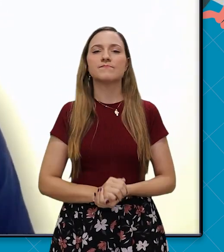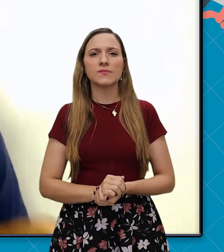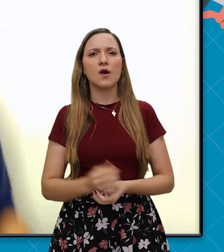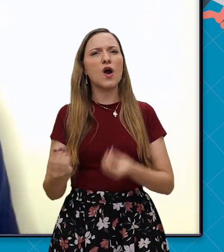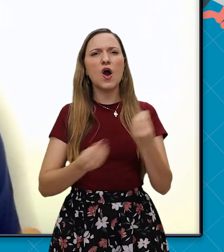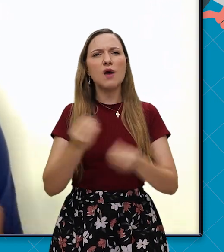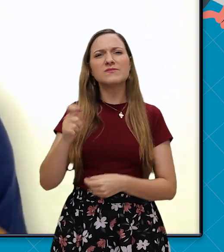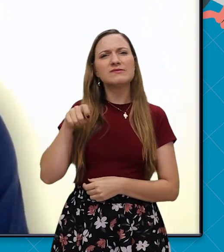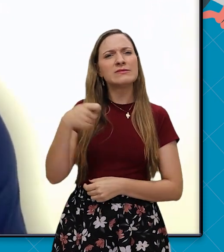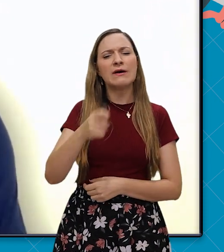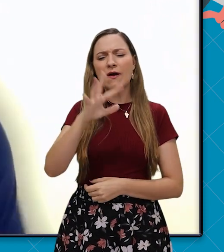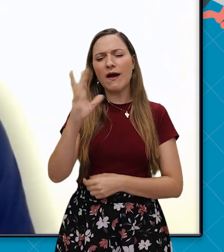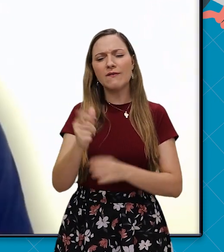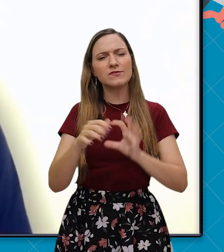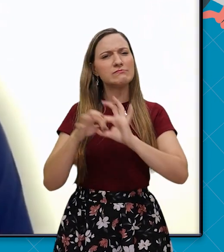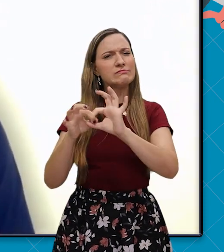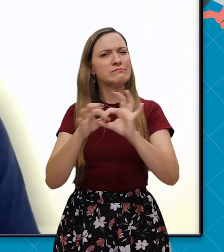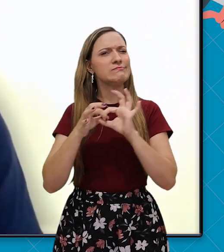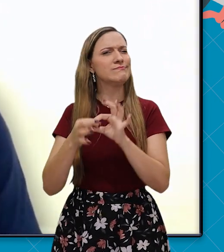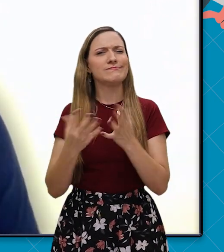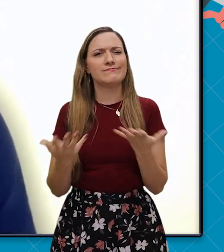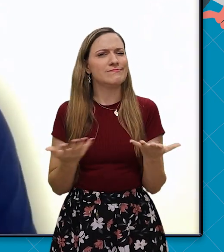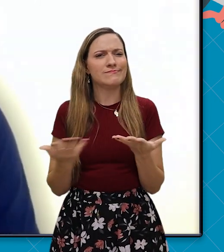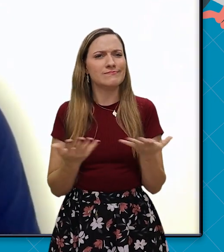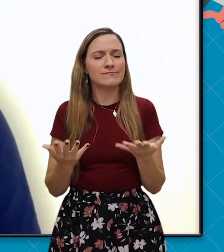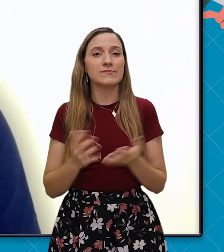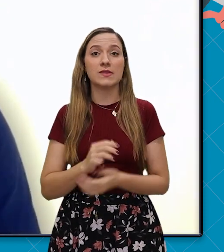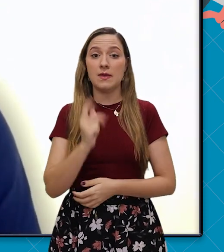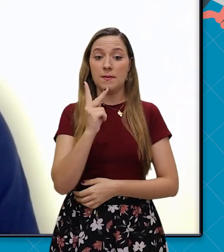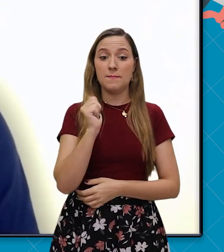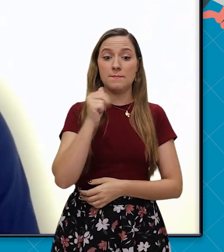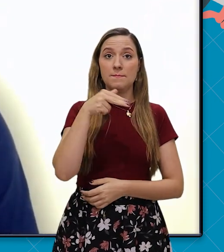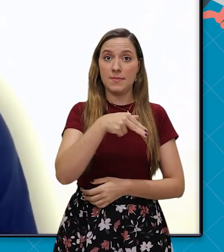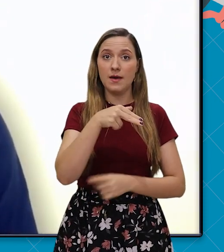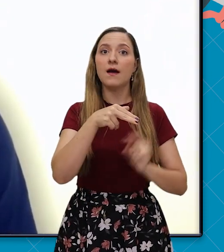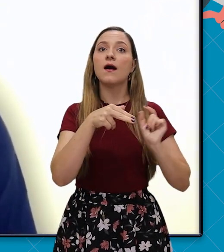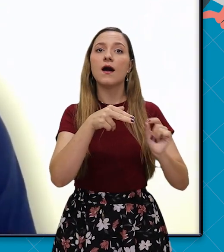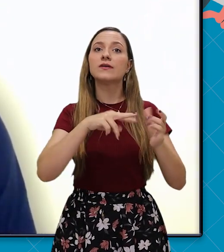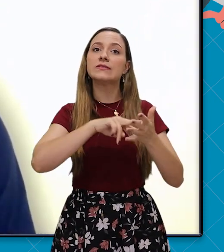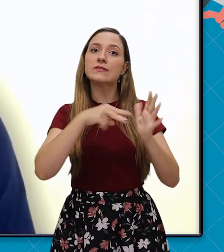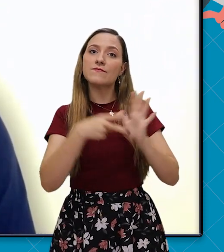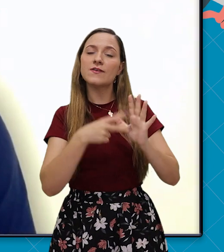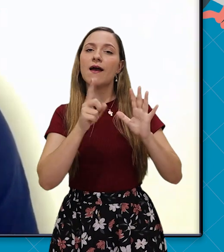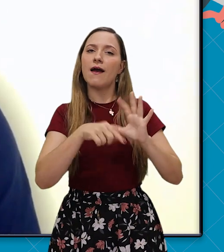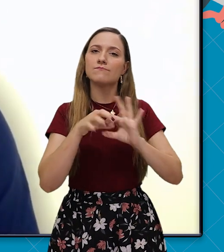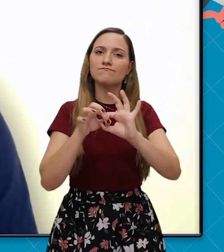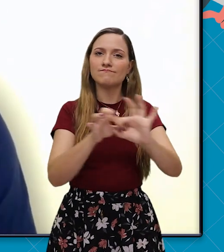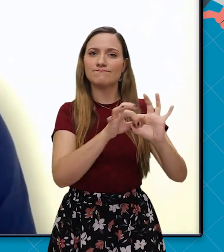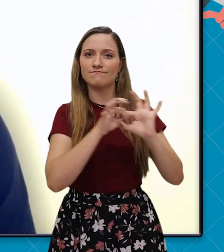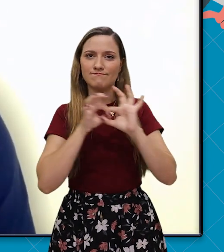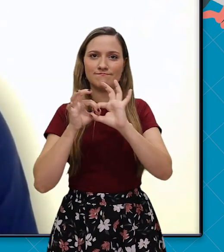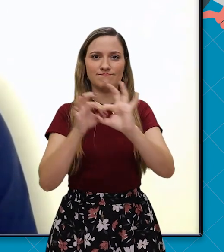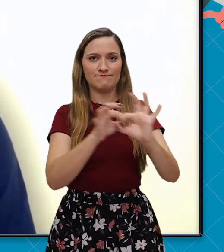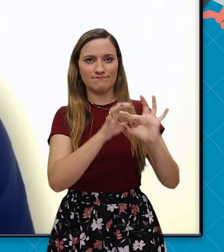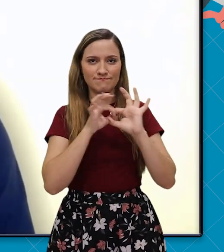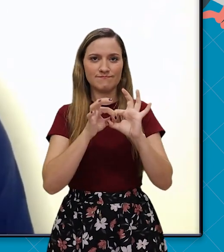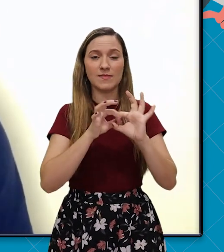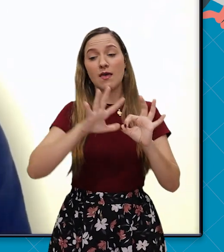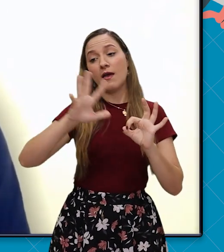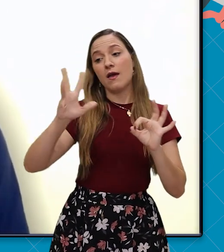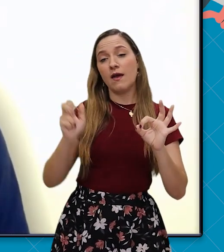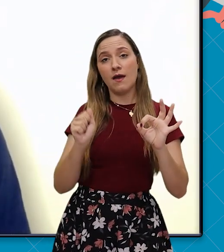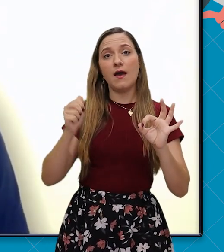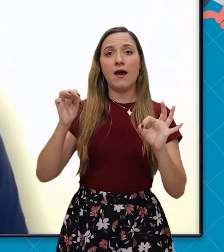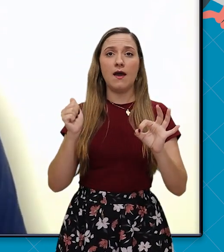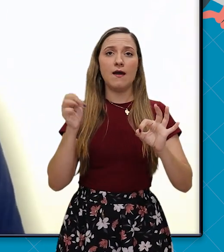termo Panafricanismo? Panafricanismo um elemento de formação das palavras que exprimem a ideia